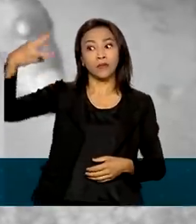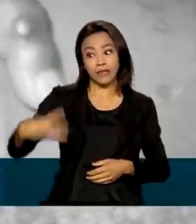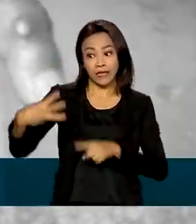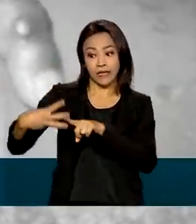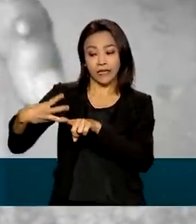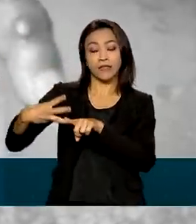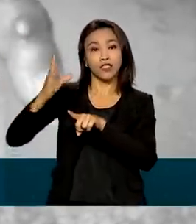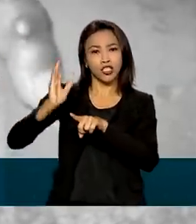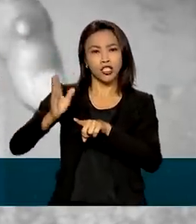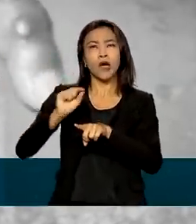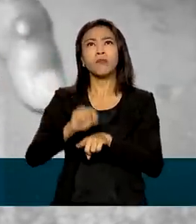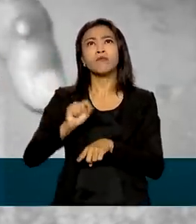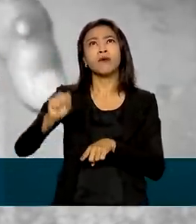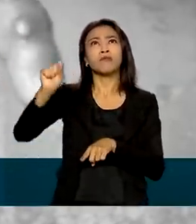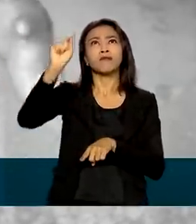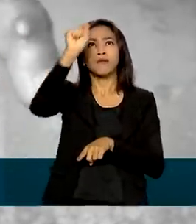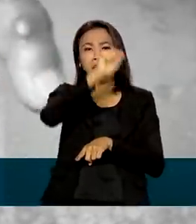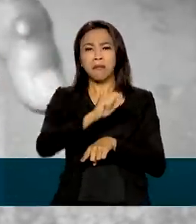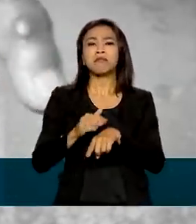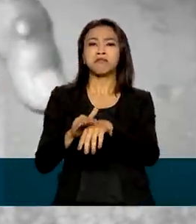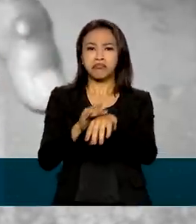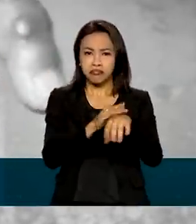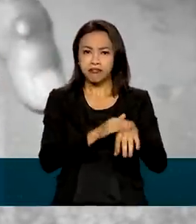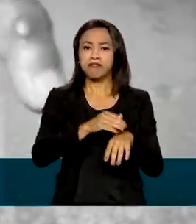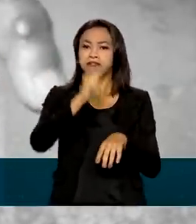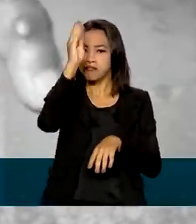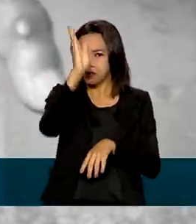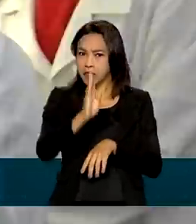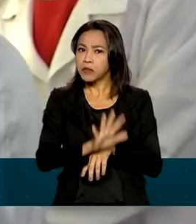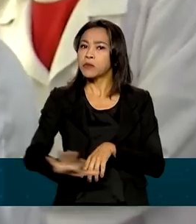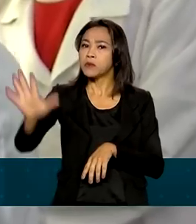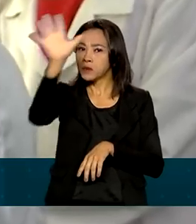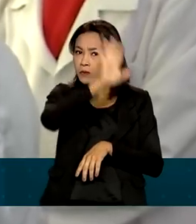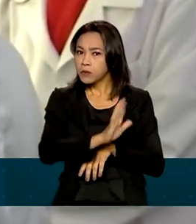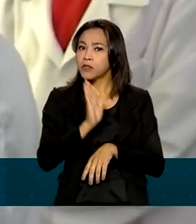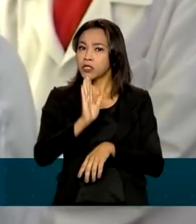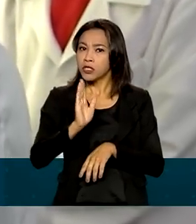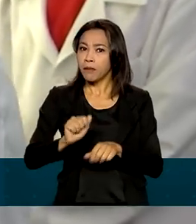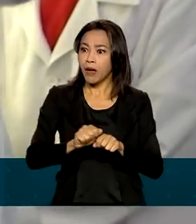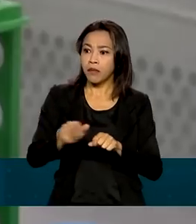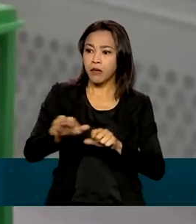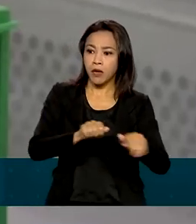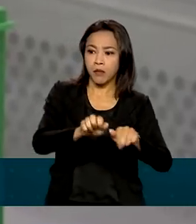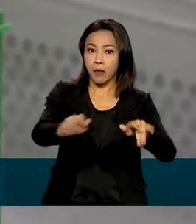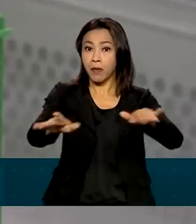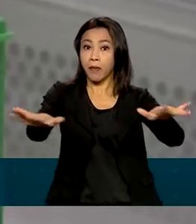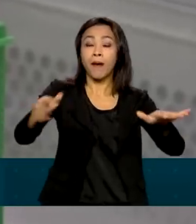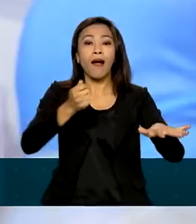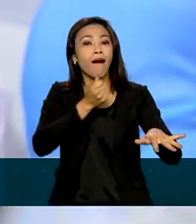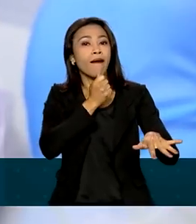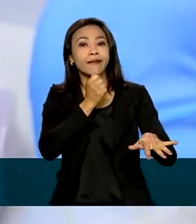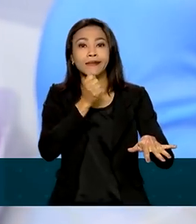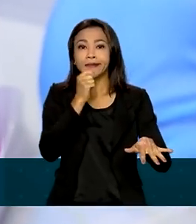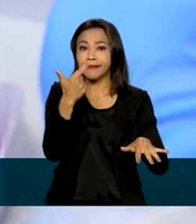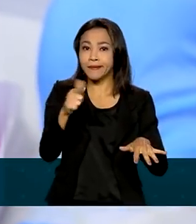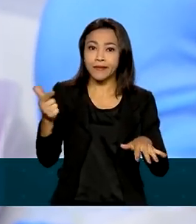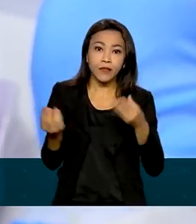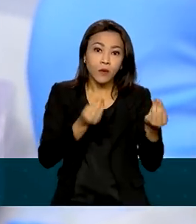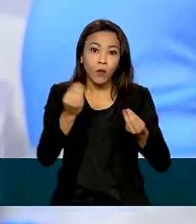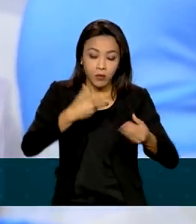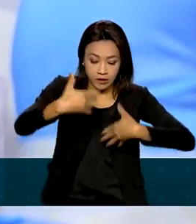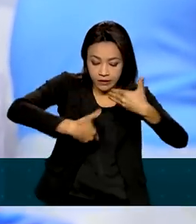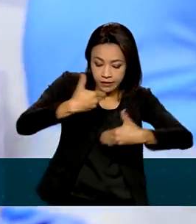confirmados em todo o território nacional com transmissão comunitária e o país não possui ainda medidas de imunização e